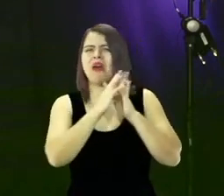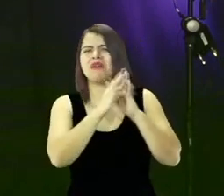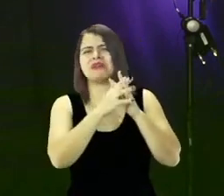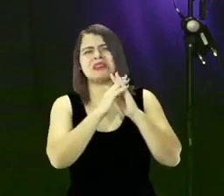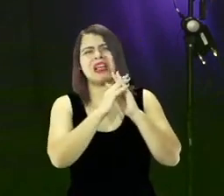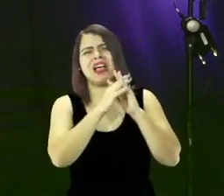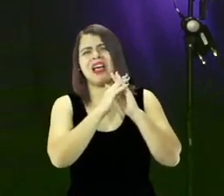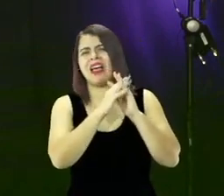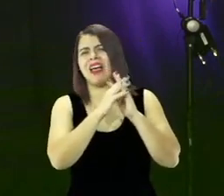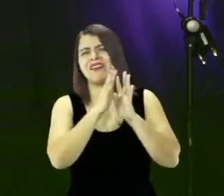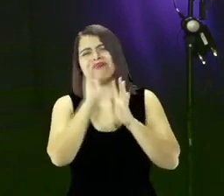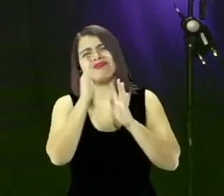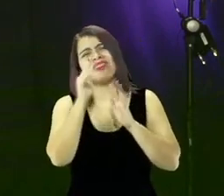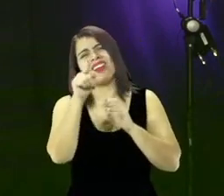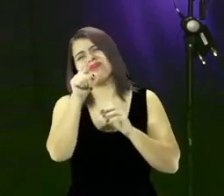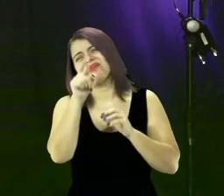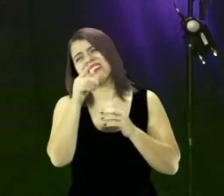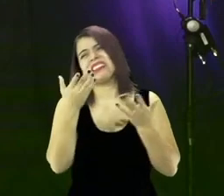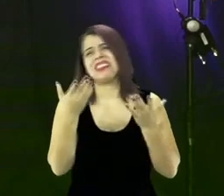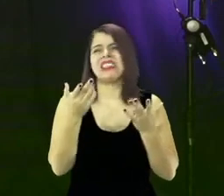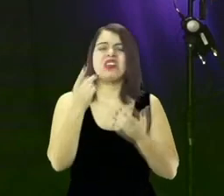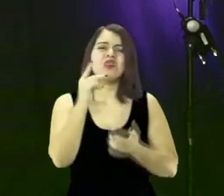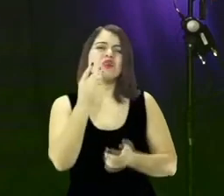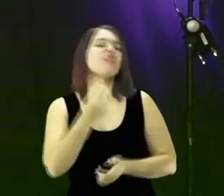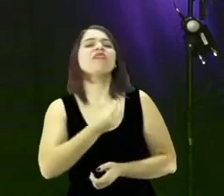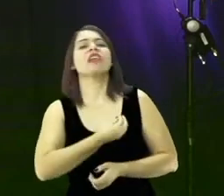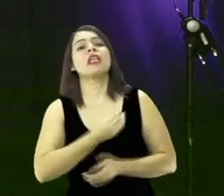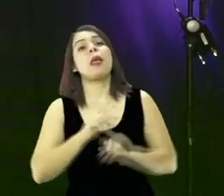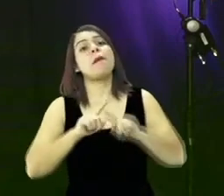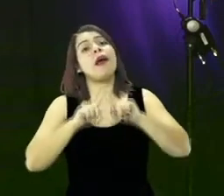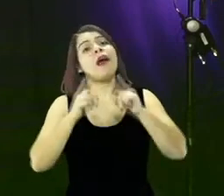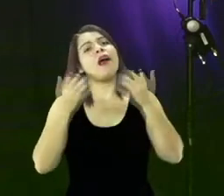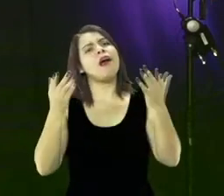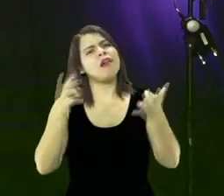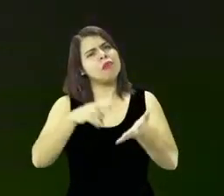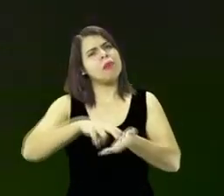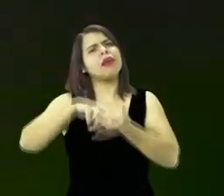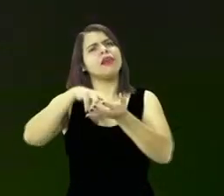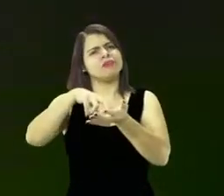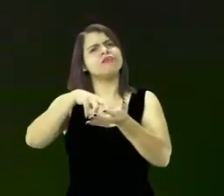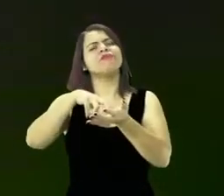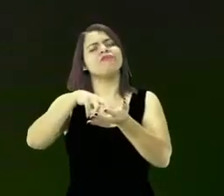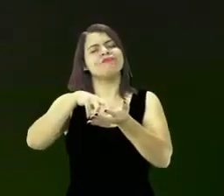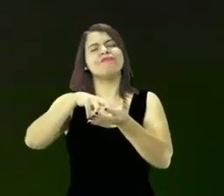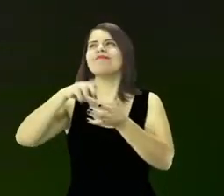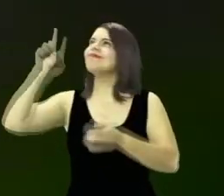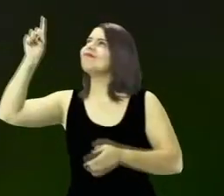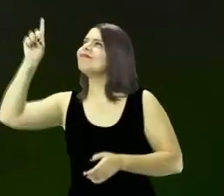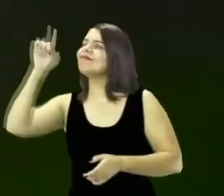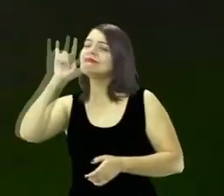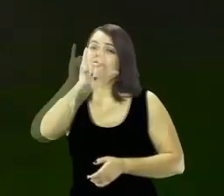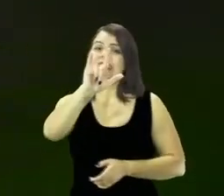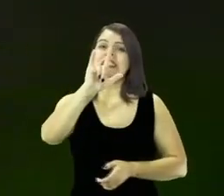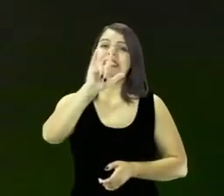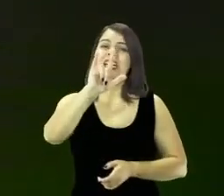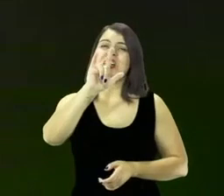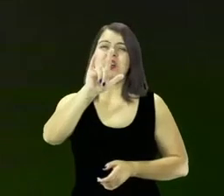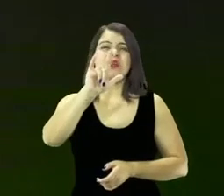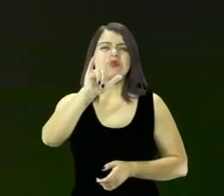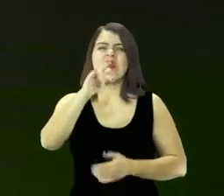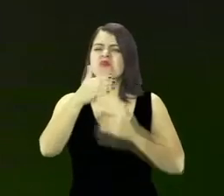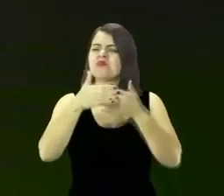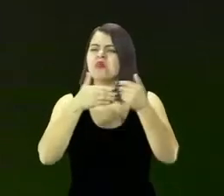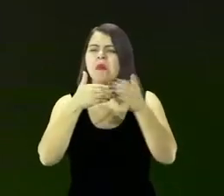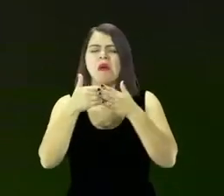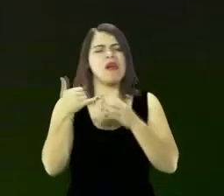foi causada em você através de você mas nessa manhã de domingo o Senhor está dizendo que ele te ama filho ele te ama filha não importa a sua